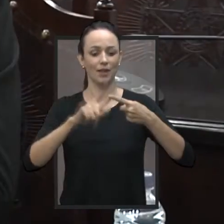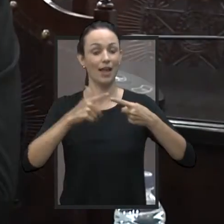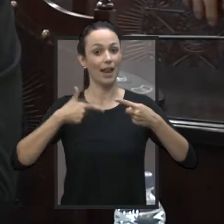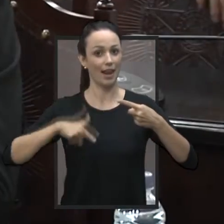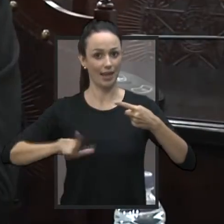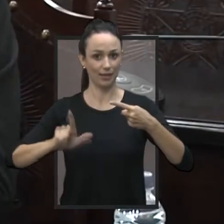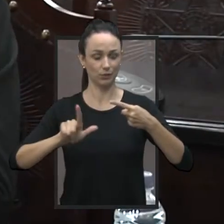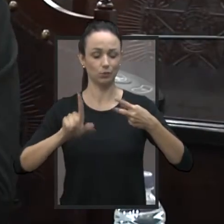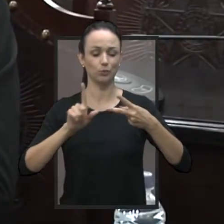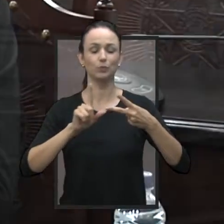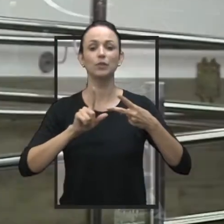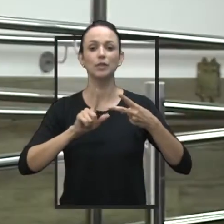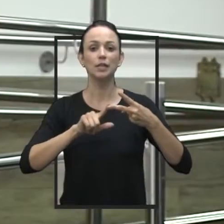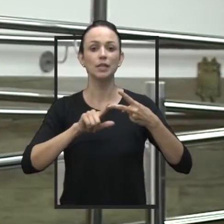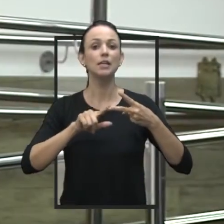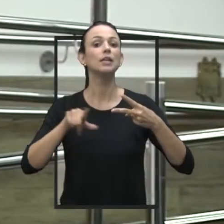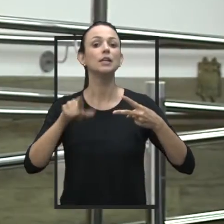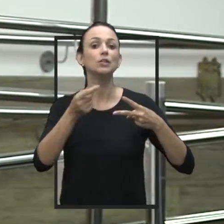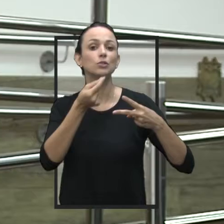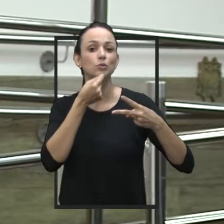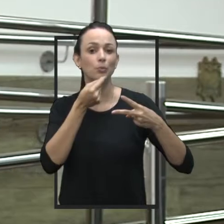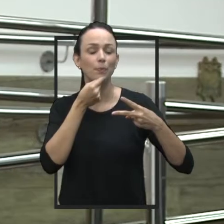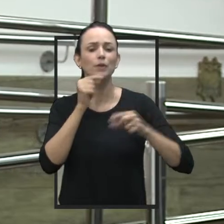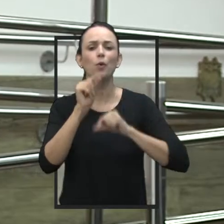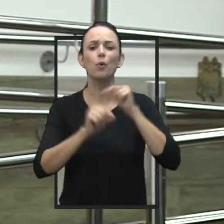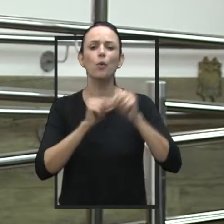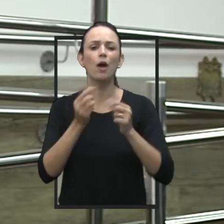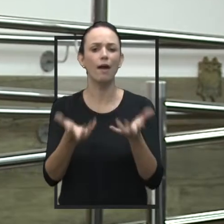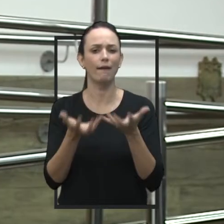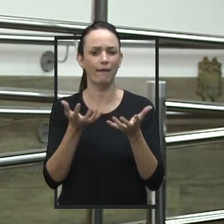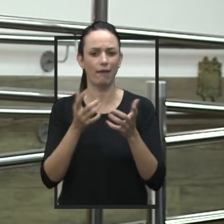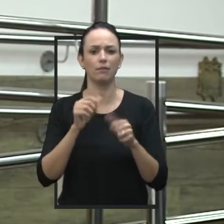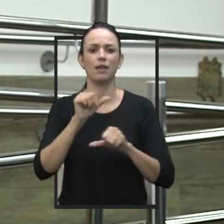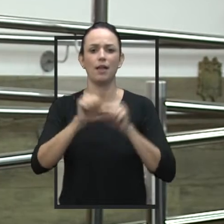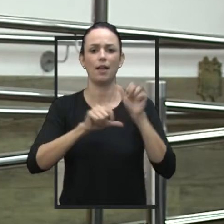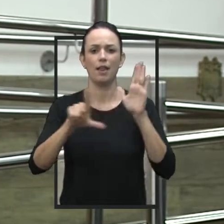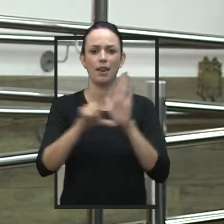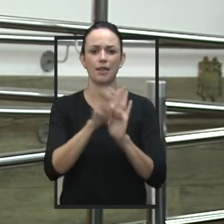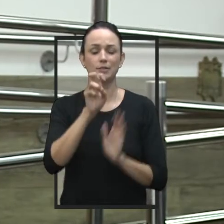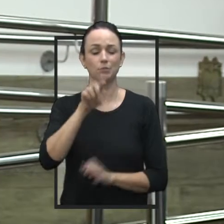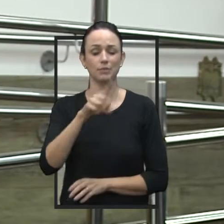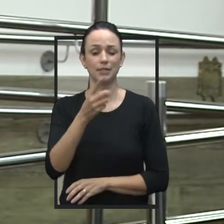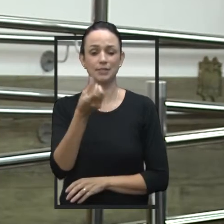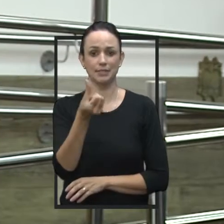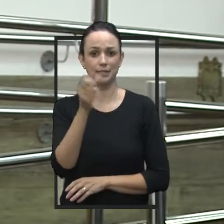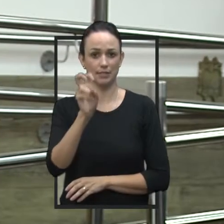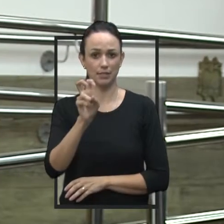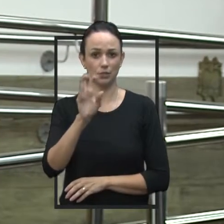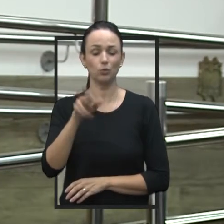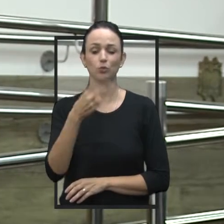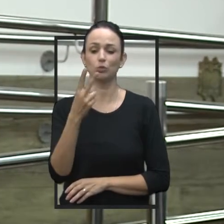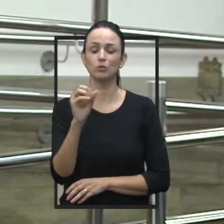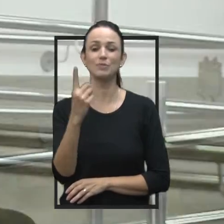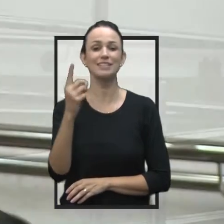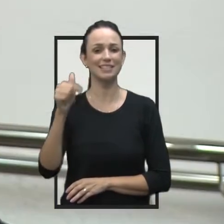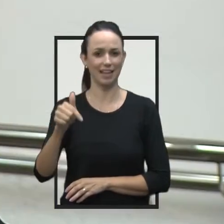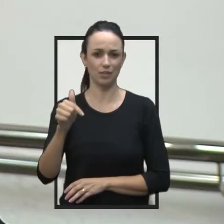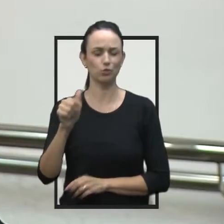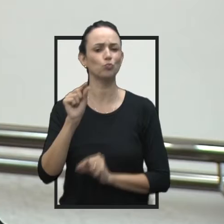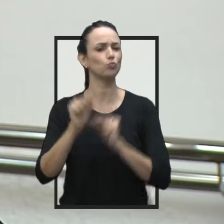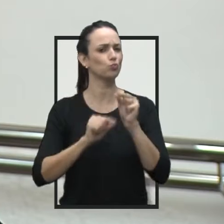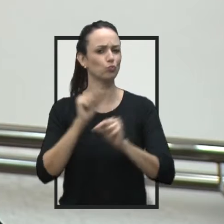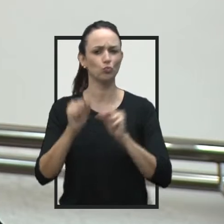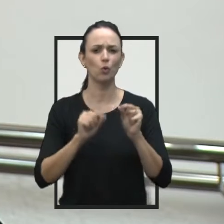vereadores Leandro Passos e Luiz Henrique Chupeta, que pretende alterar a Lei nº.165, de 2017,